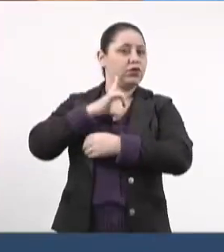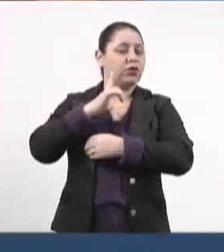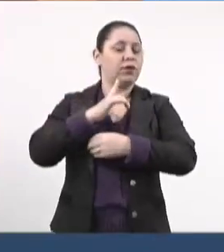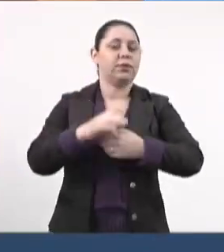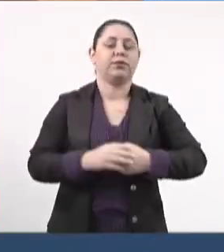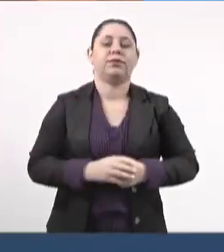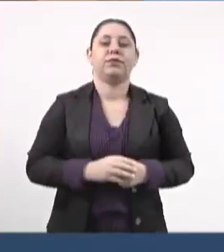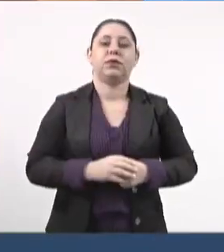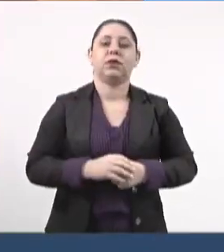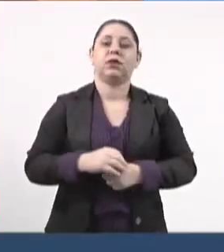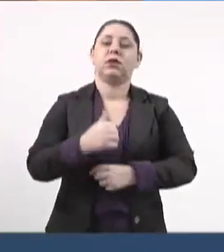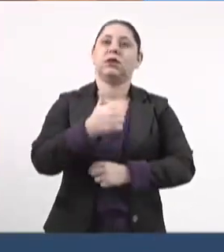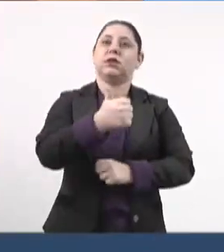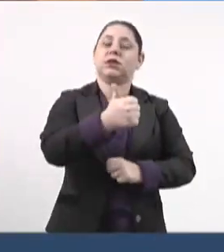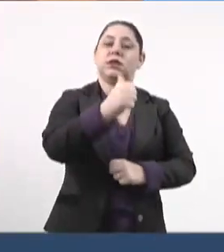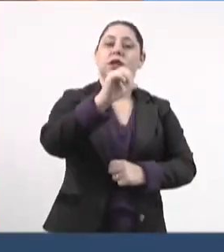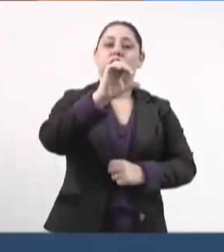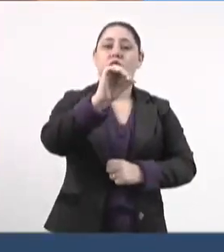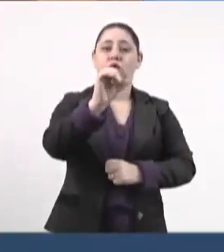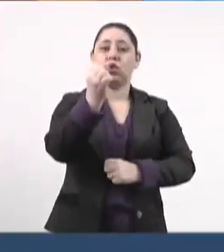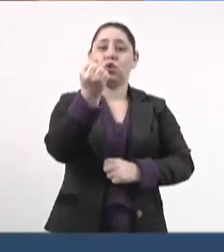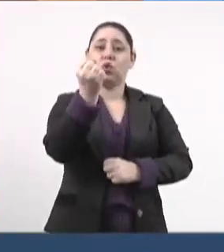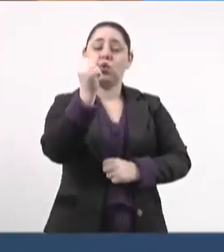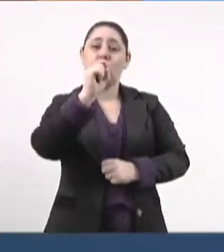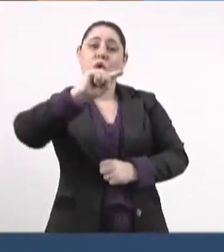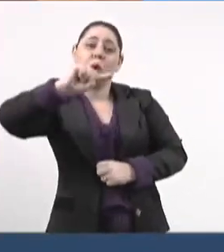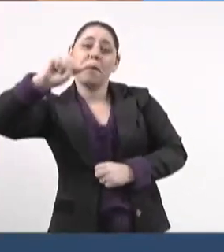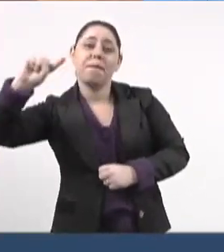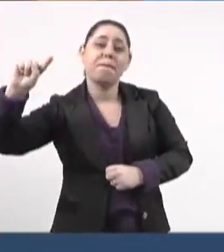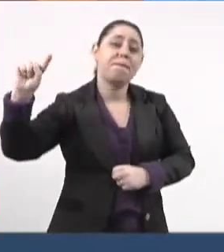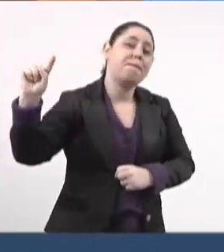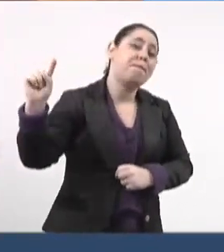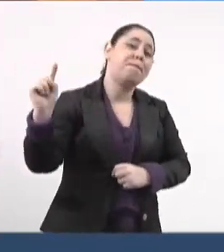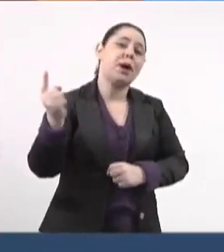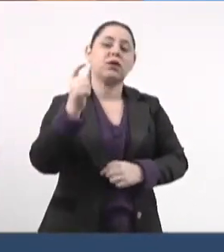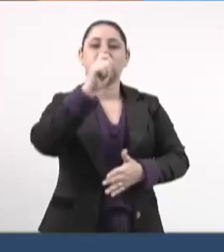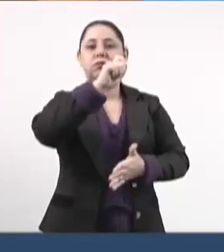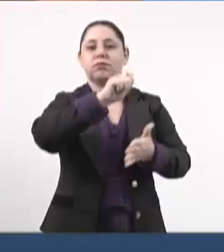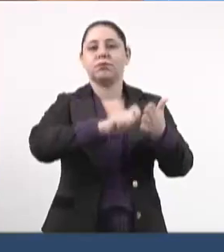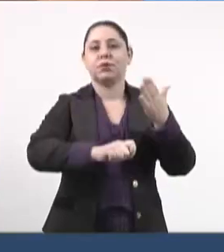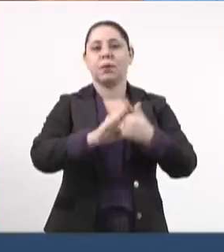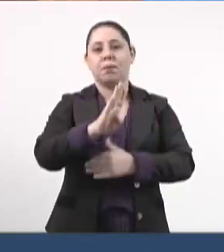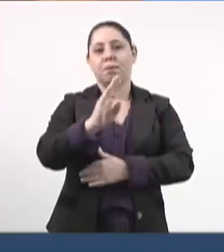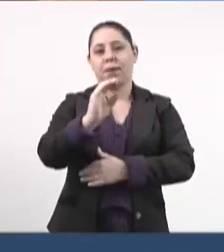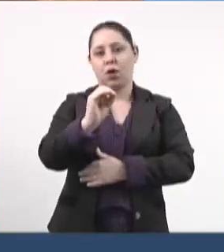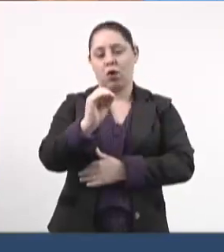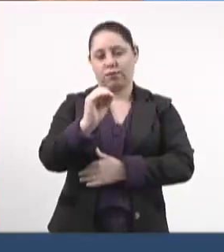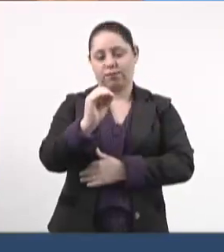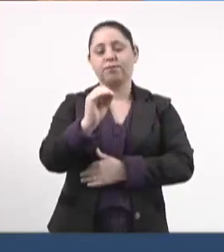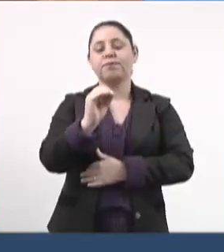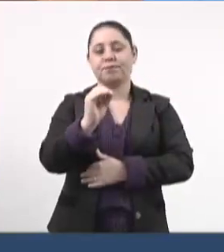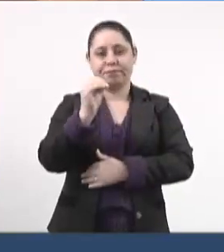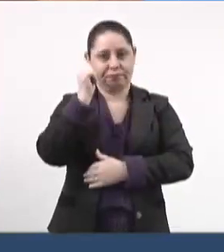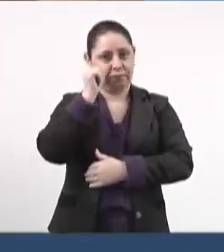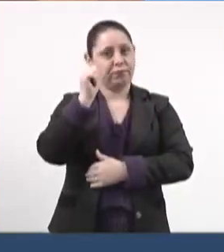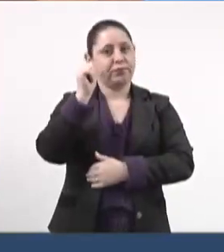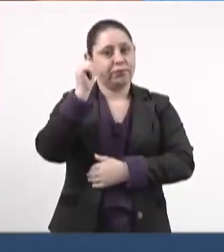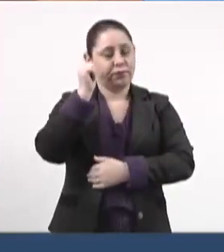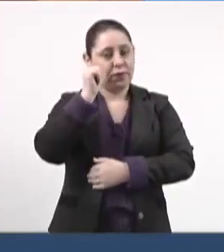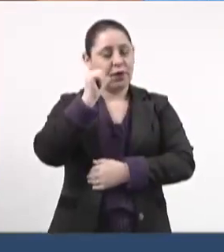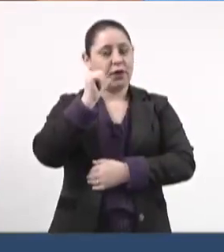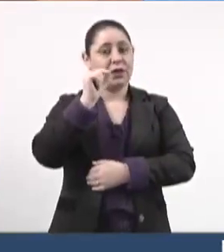tivemos 108 mil registros de ocorrências de mulheres